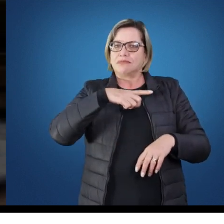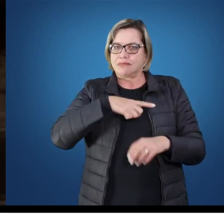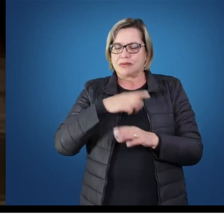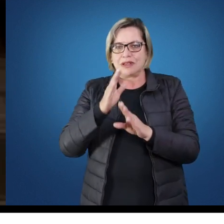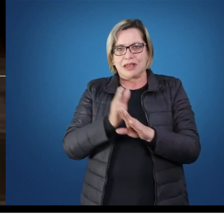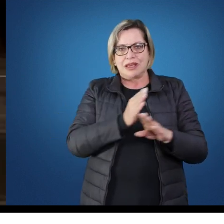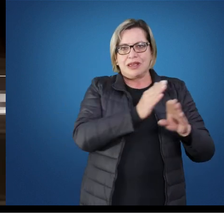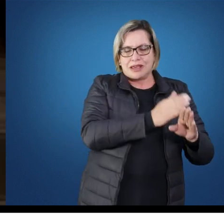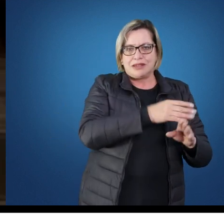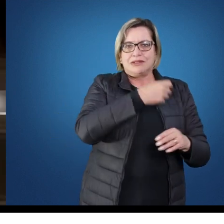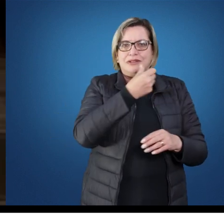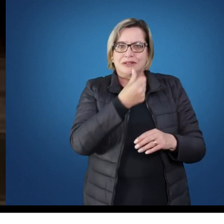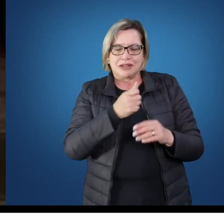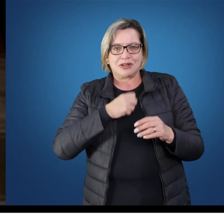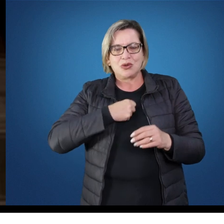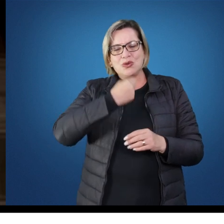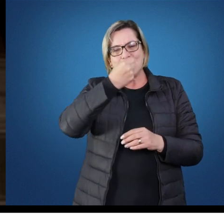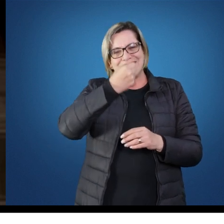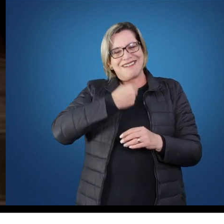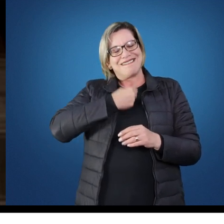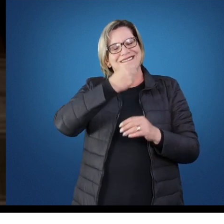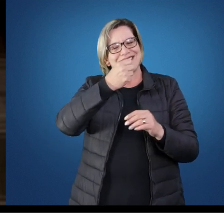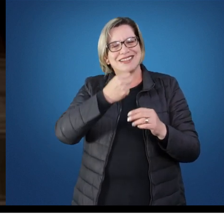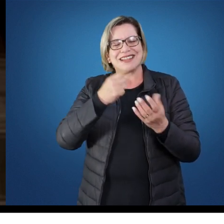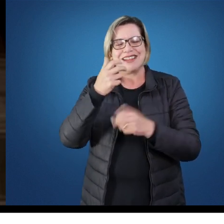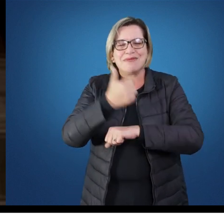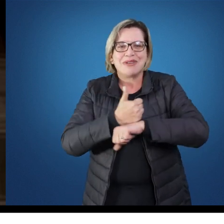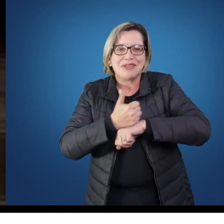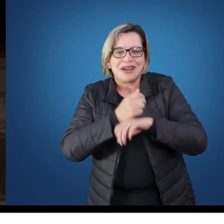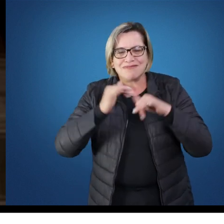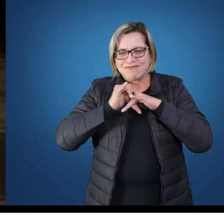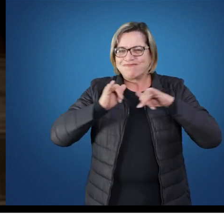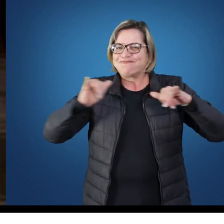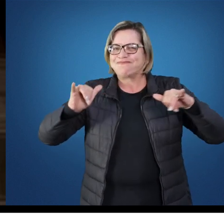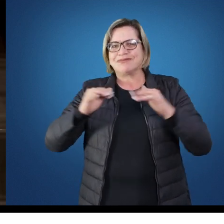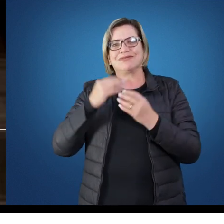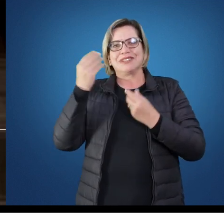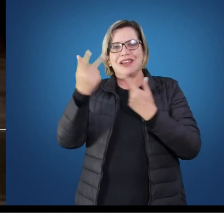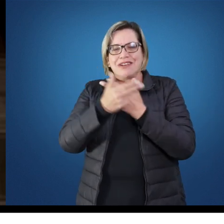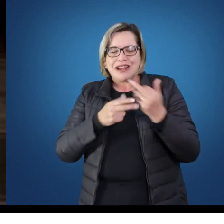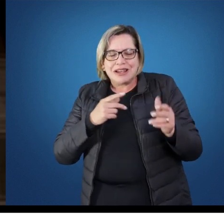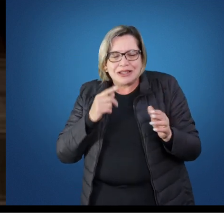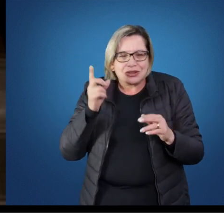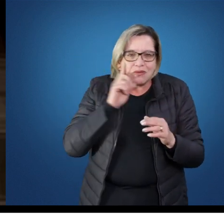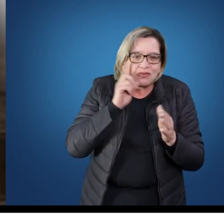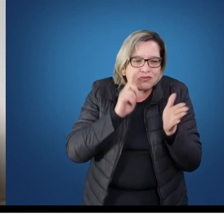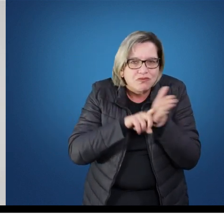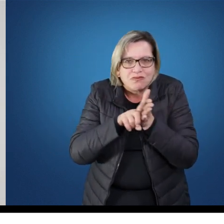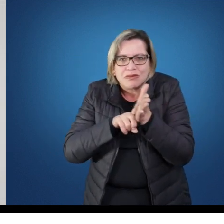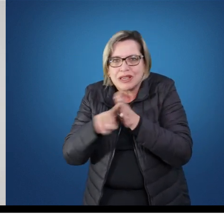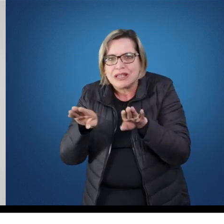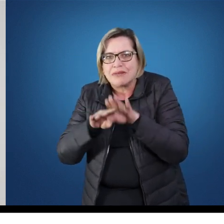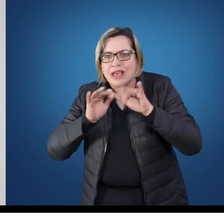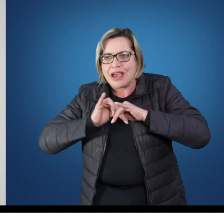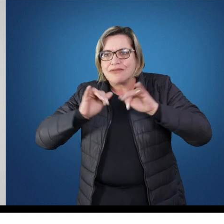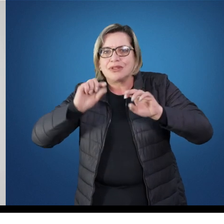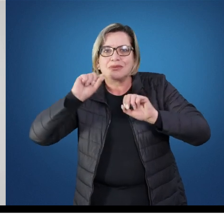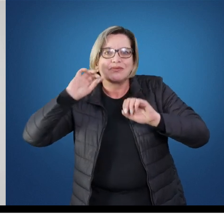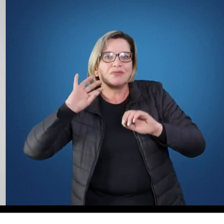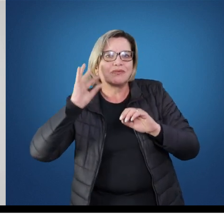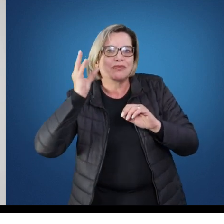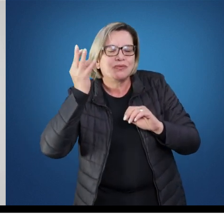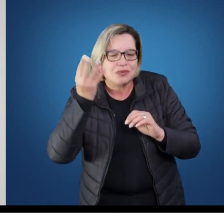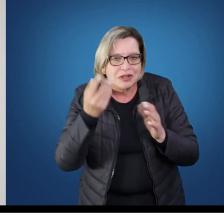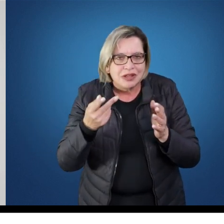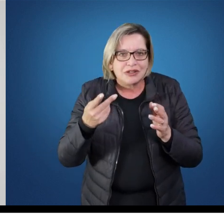noite. O jornalista é o profissional da notícia. Em seu cotidiano, investiga e divulga fatos e informações